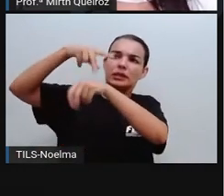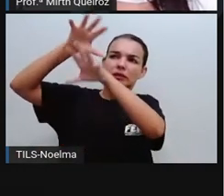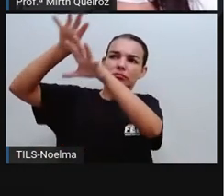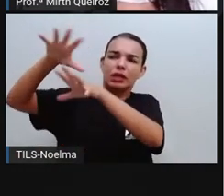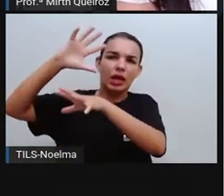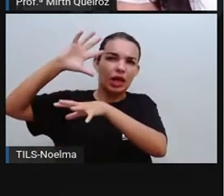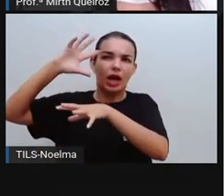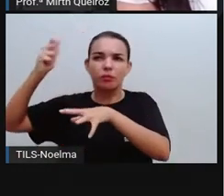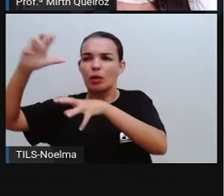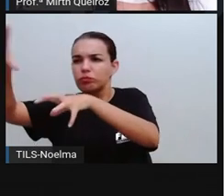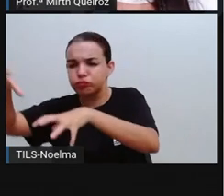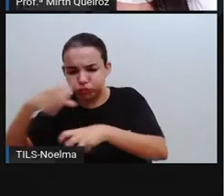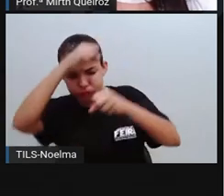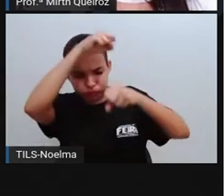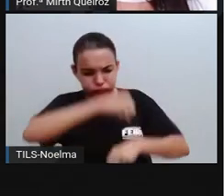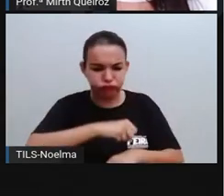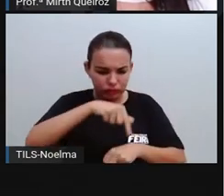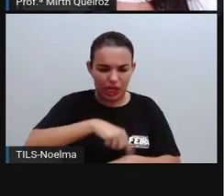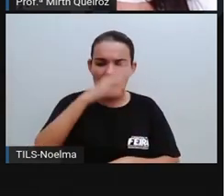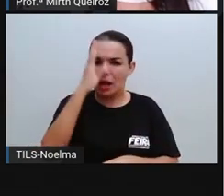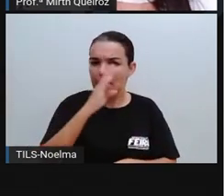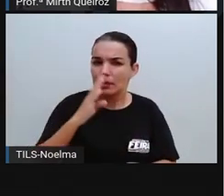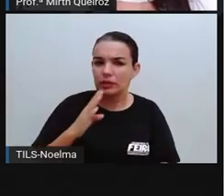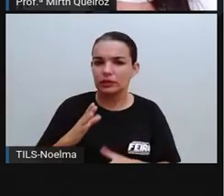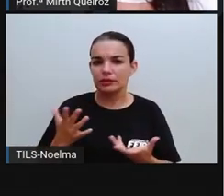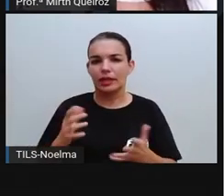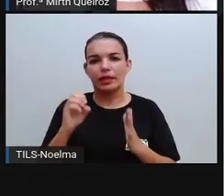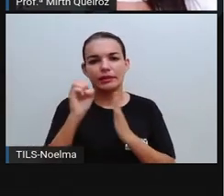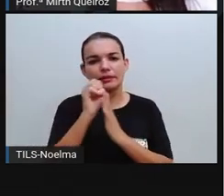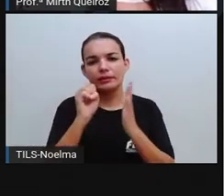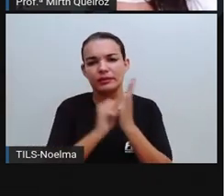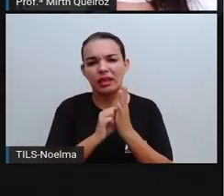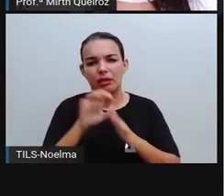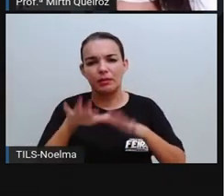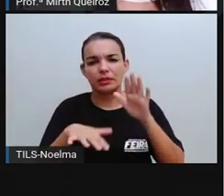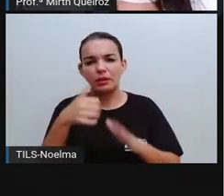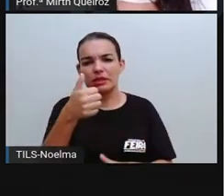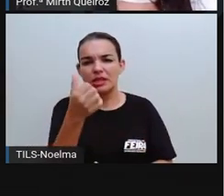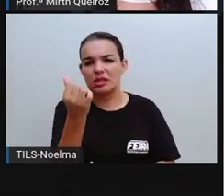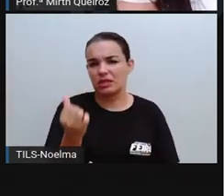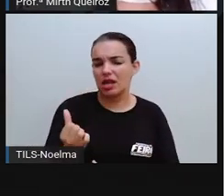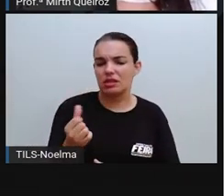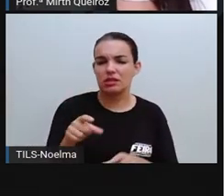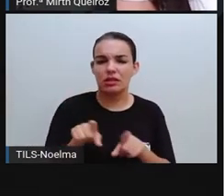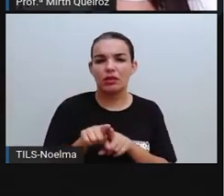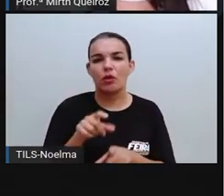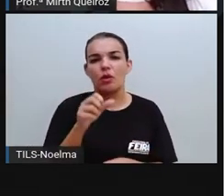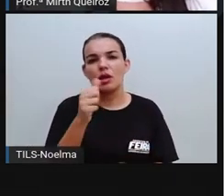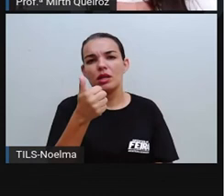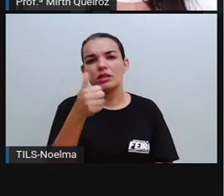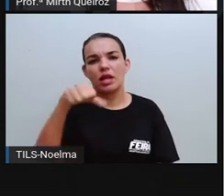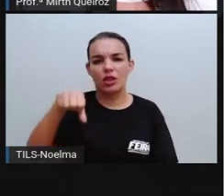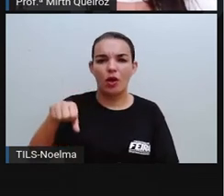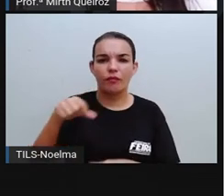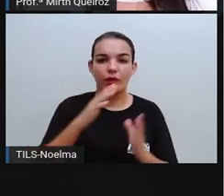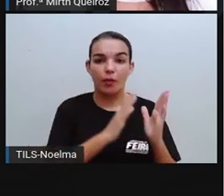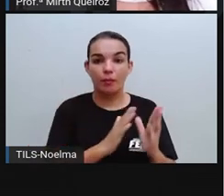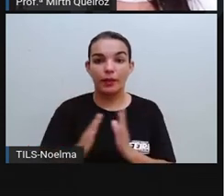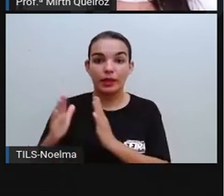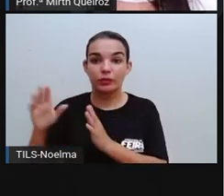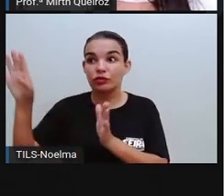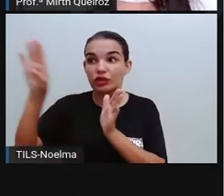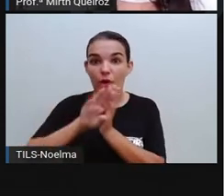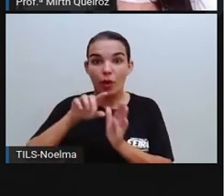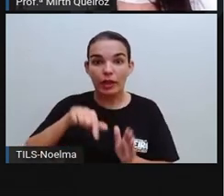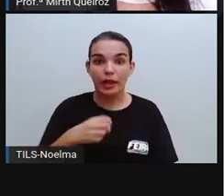trazidos para o Brasil, especialmente entre o século XVI e XIX. Nesse período, desembarcaram no